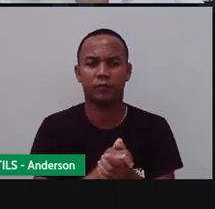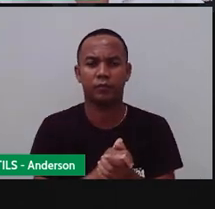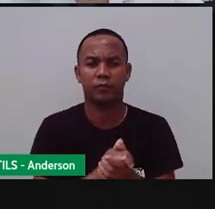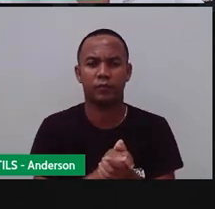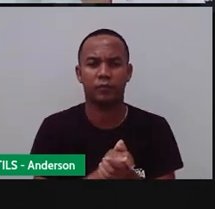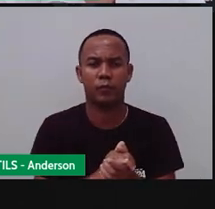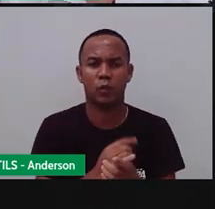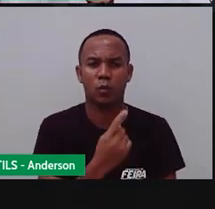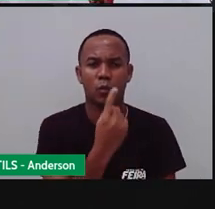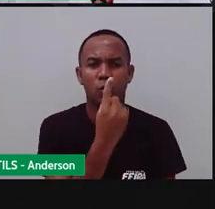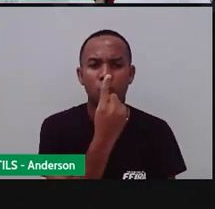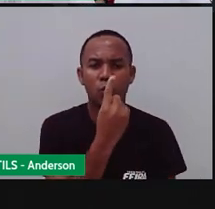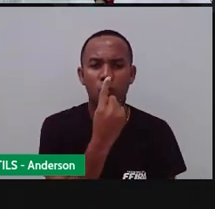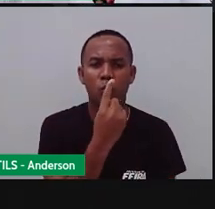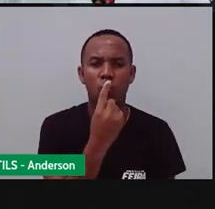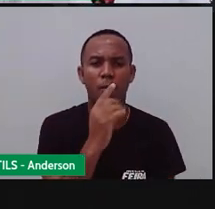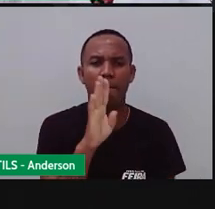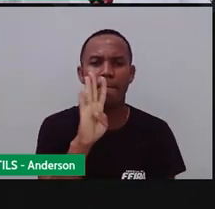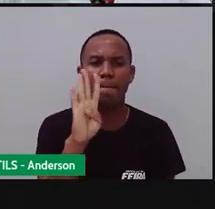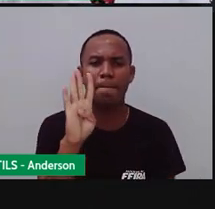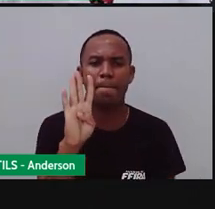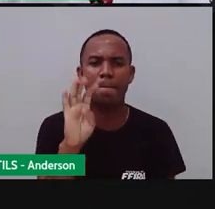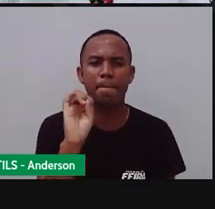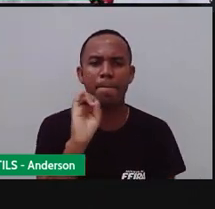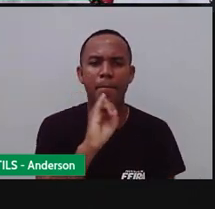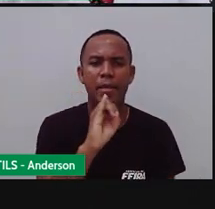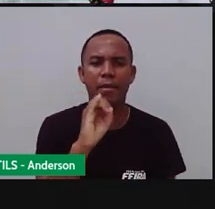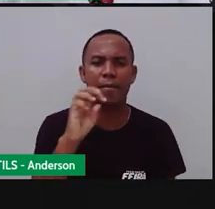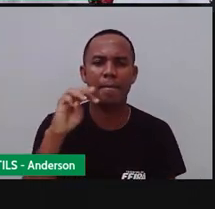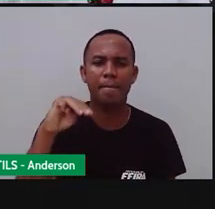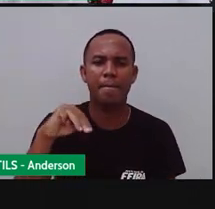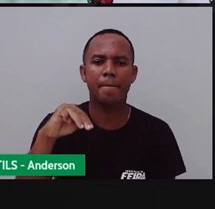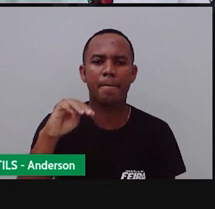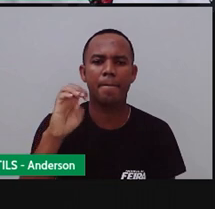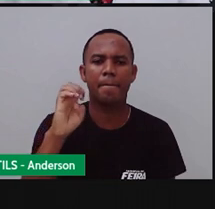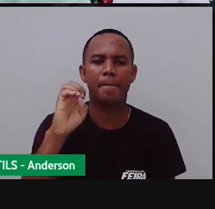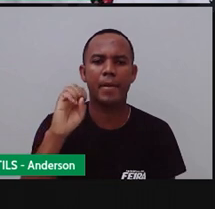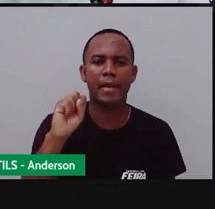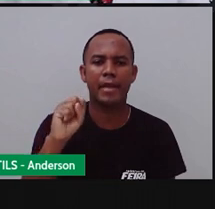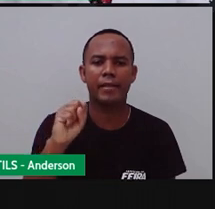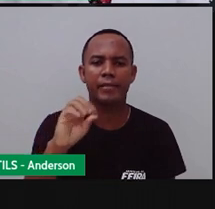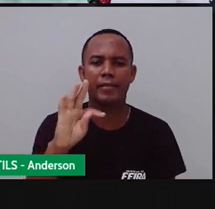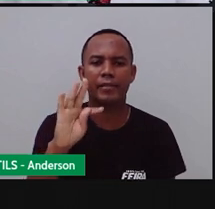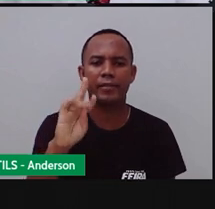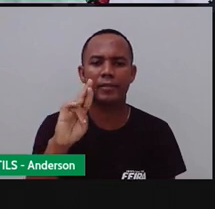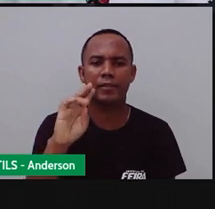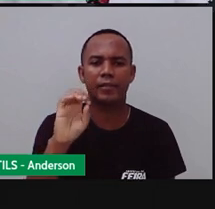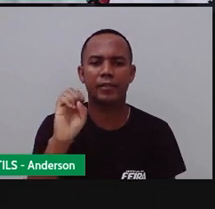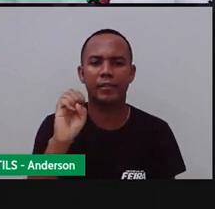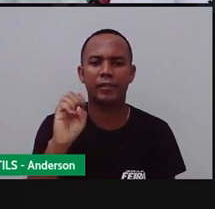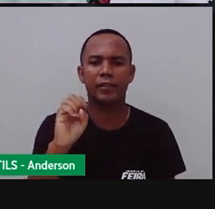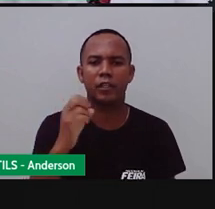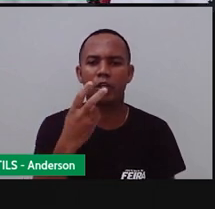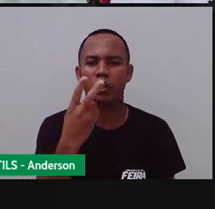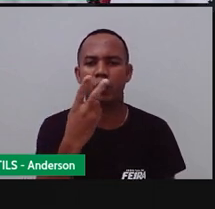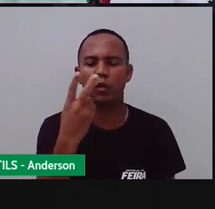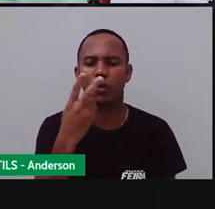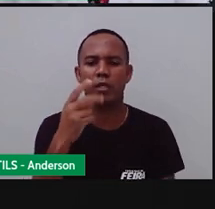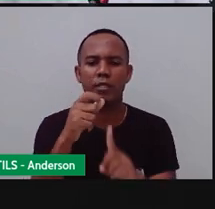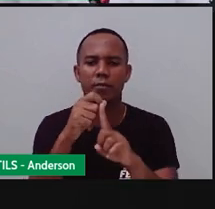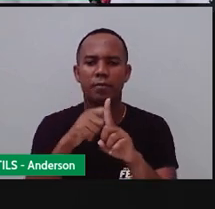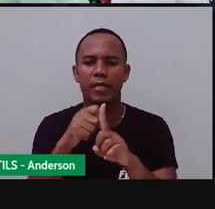bimestre, bi. Quando eu falo bicampeão, é o quê? Dois meses.